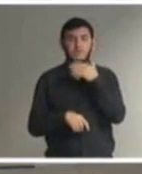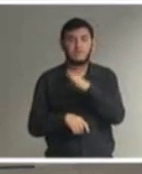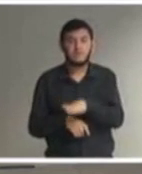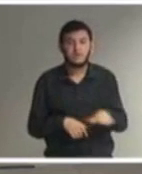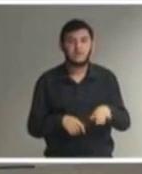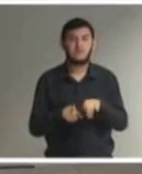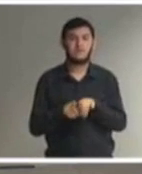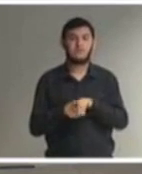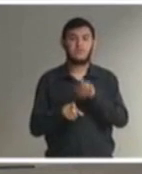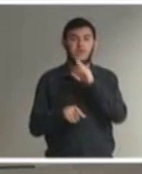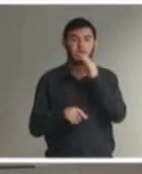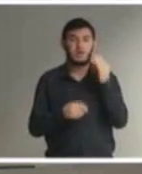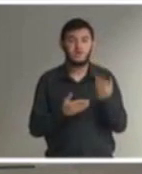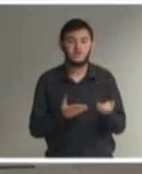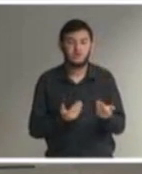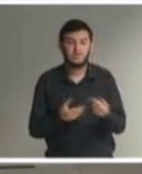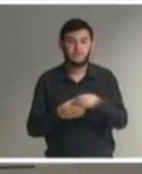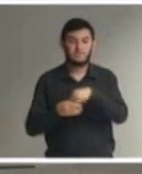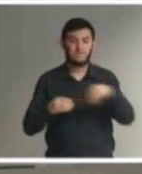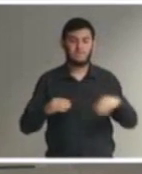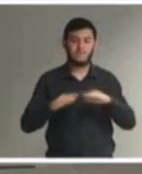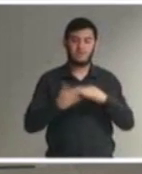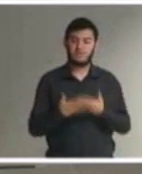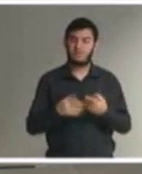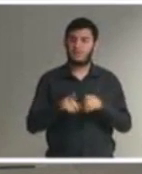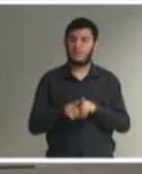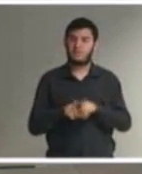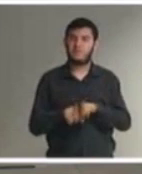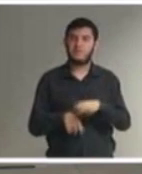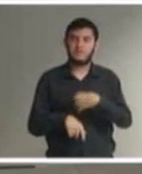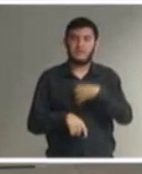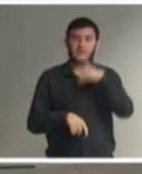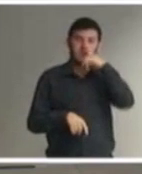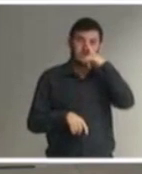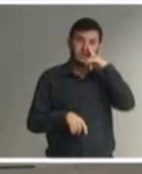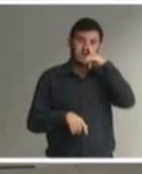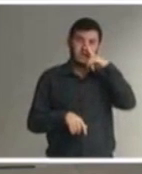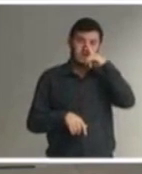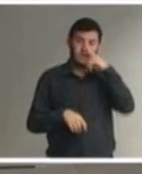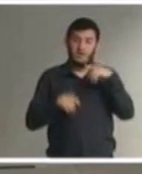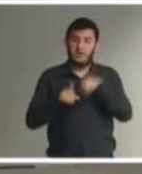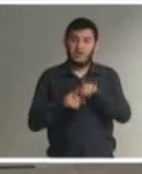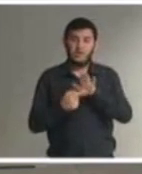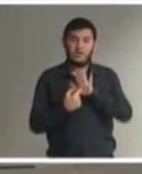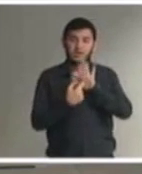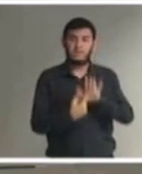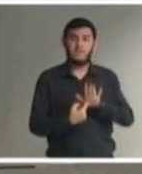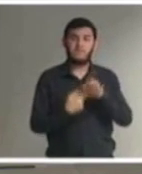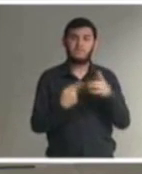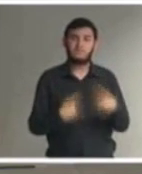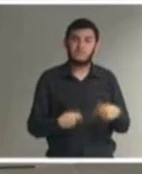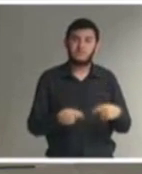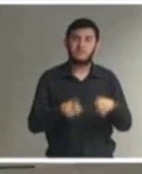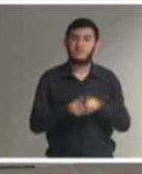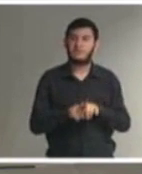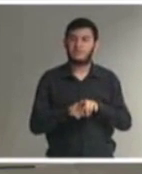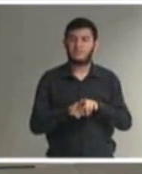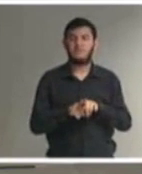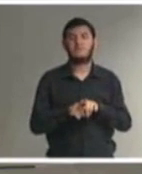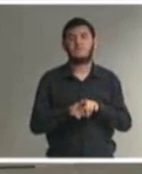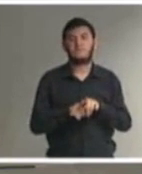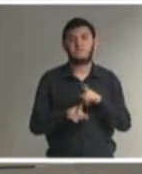é uma criança em situação de risco que deflagra a necessidade urgente de uma